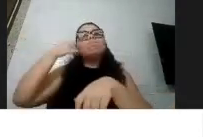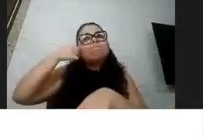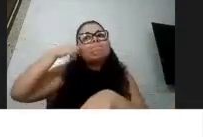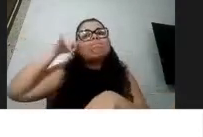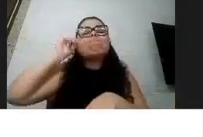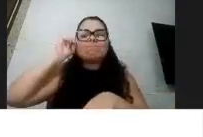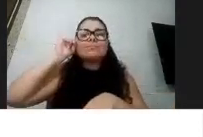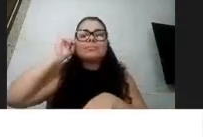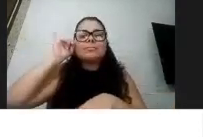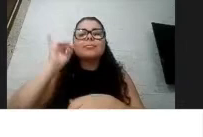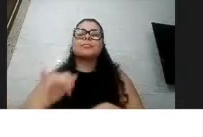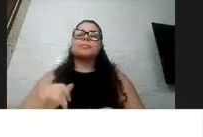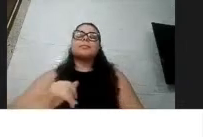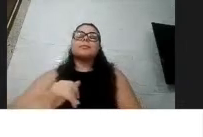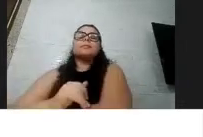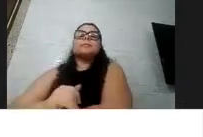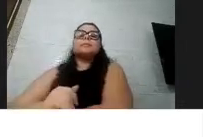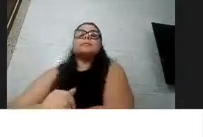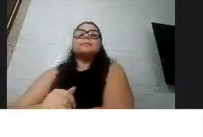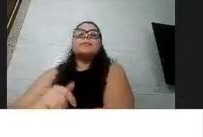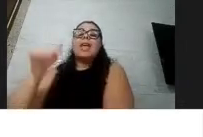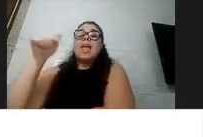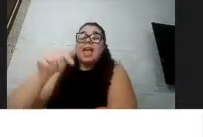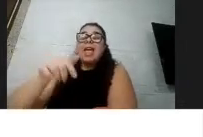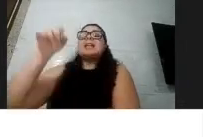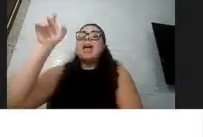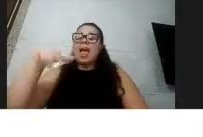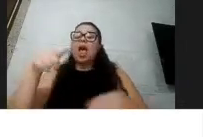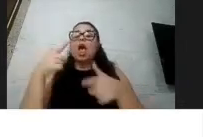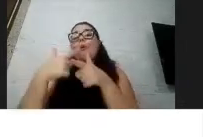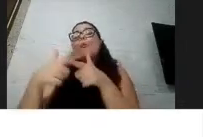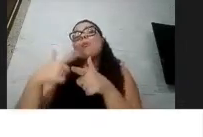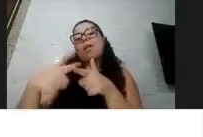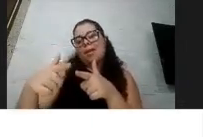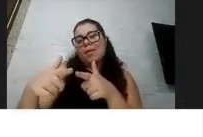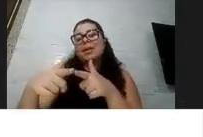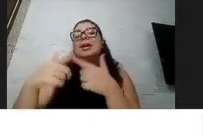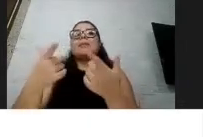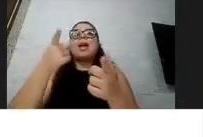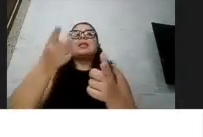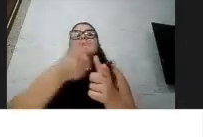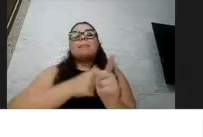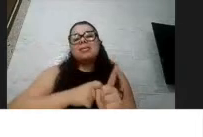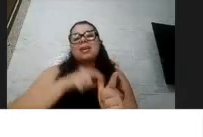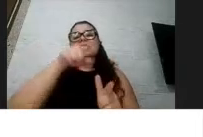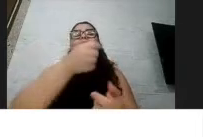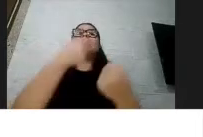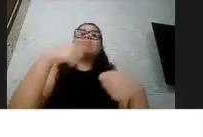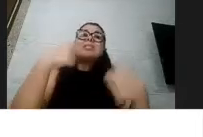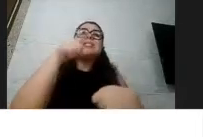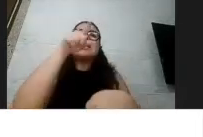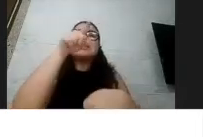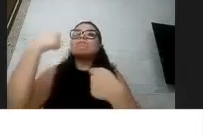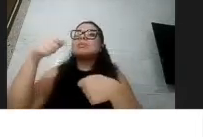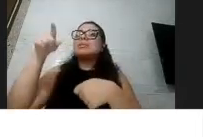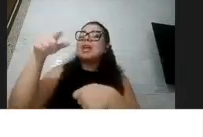Esse é o problema dessa dependência. Às vezes pessoas dependem mais,